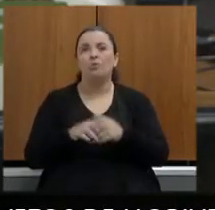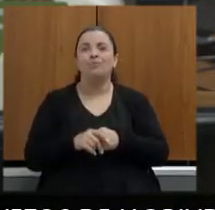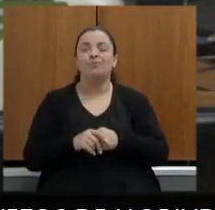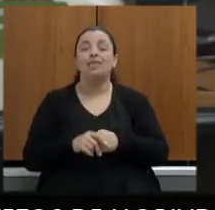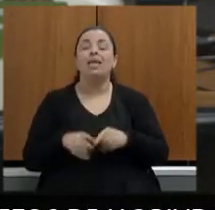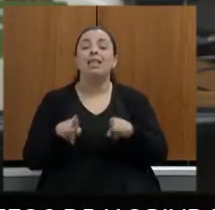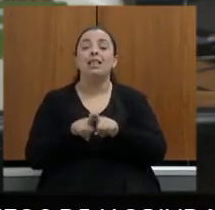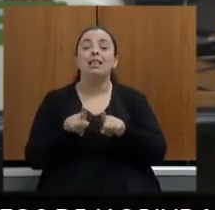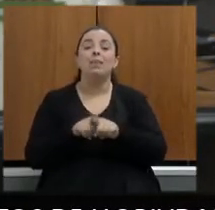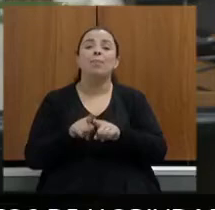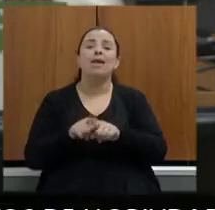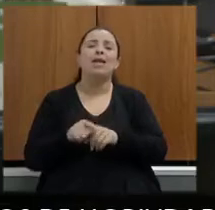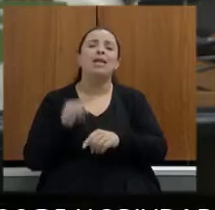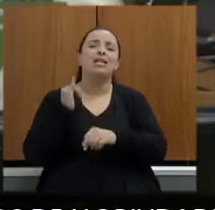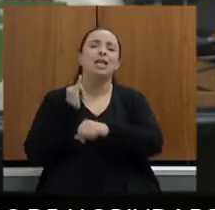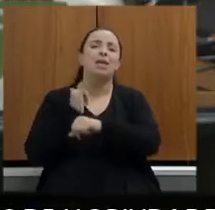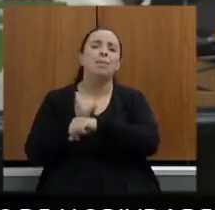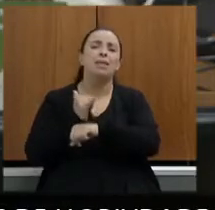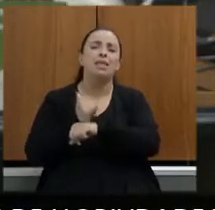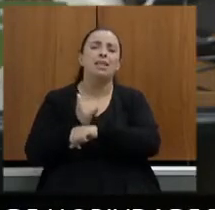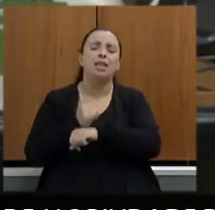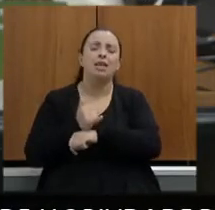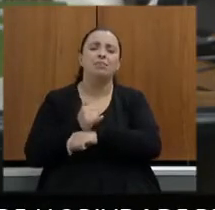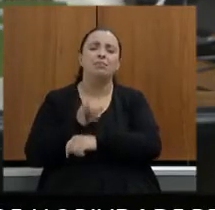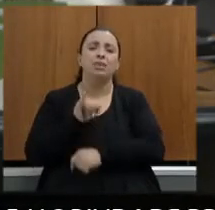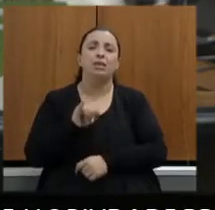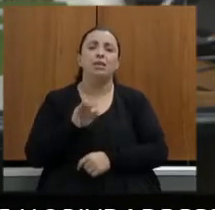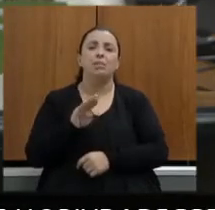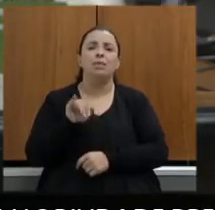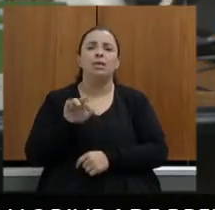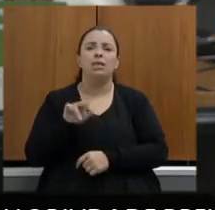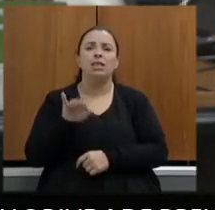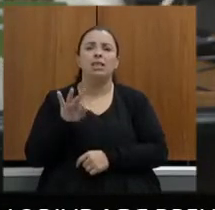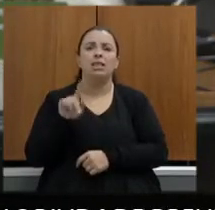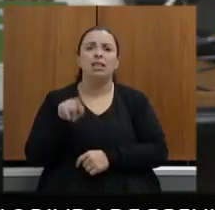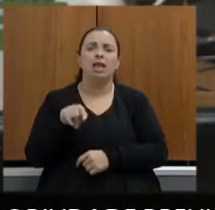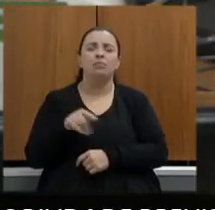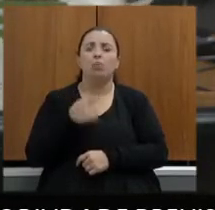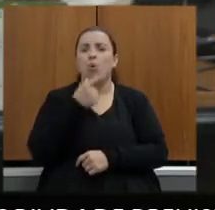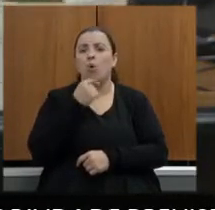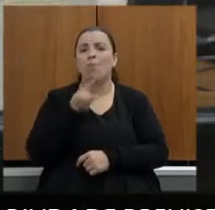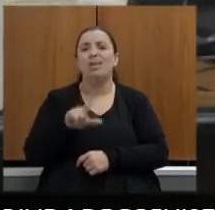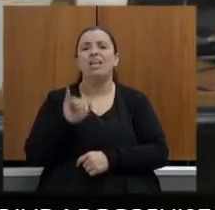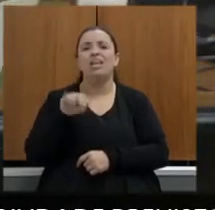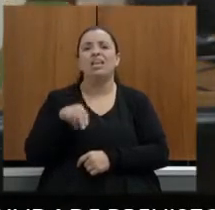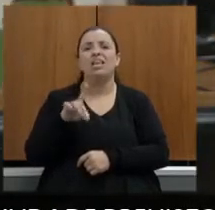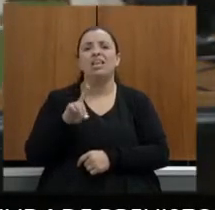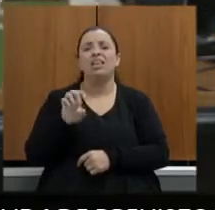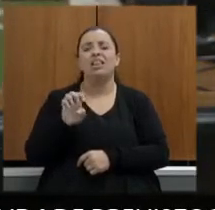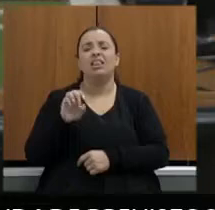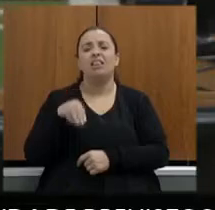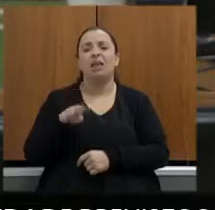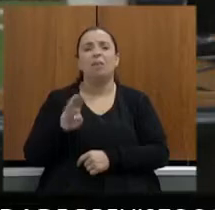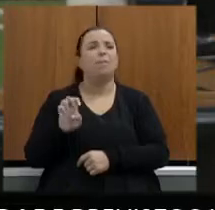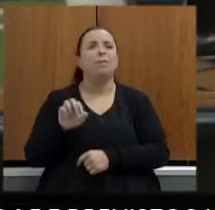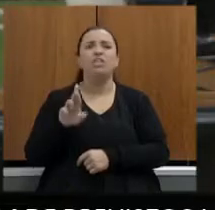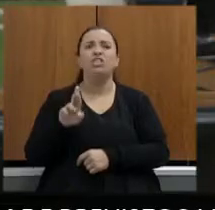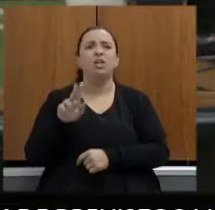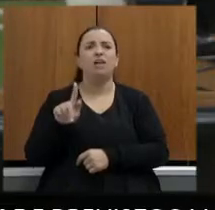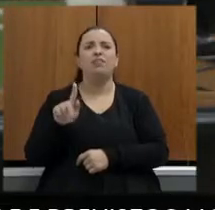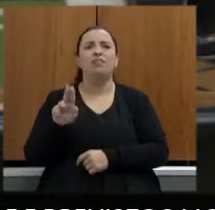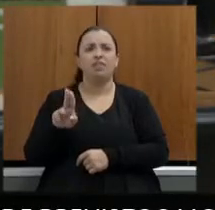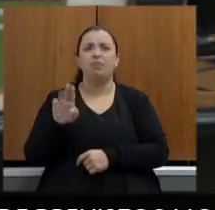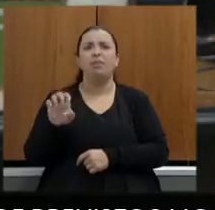Ibirité o questionamento do Lindenberg ele pergunta ao senhor secretário